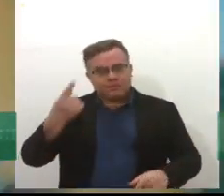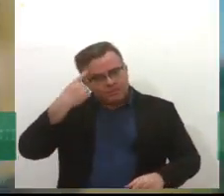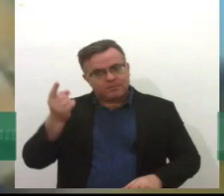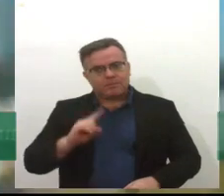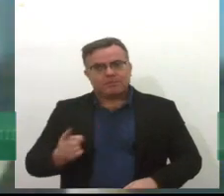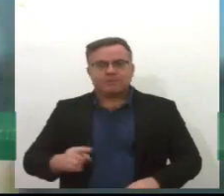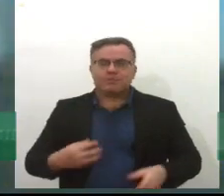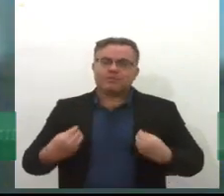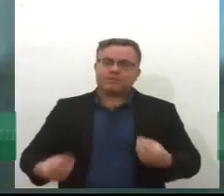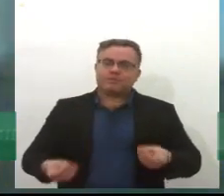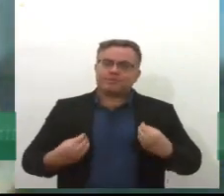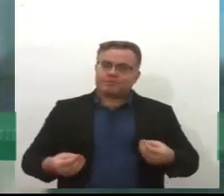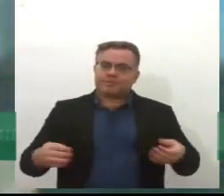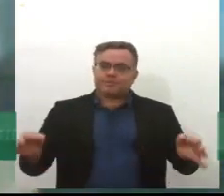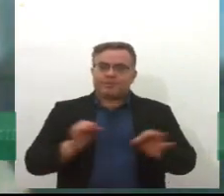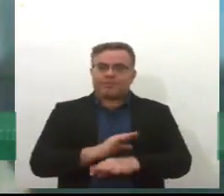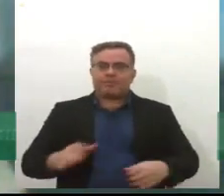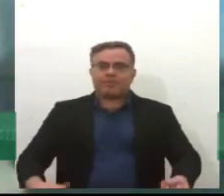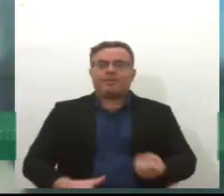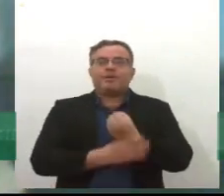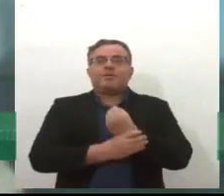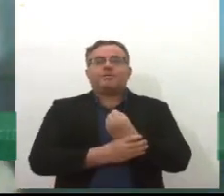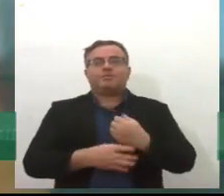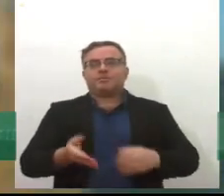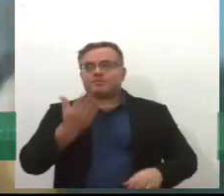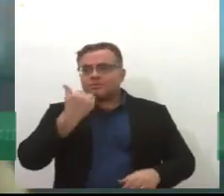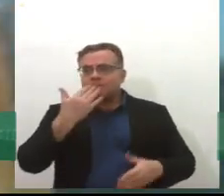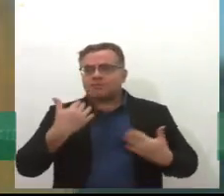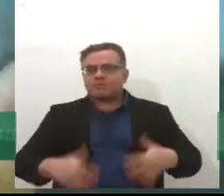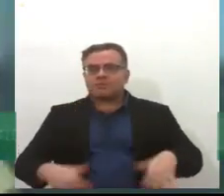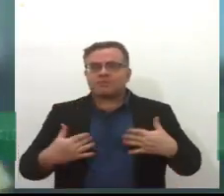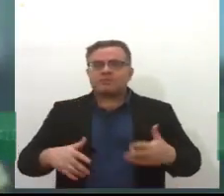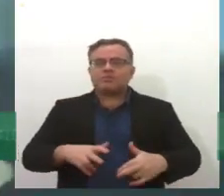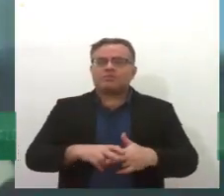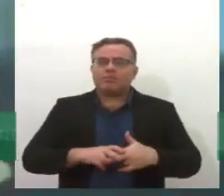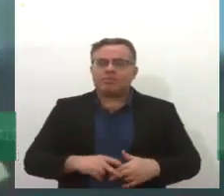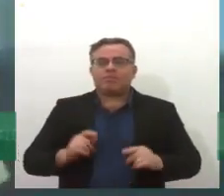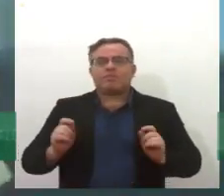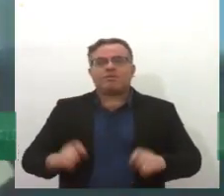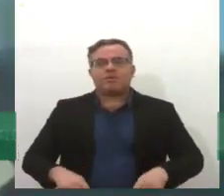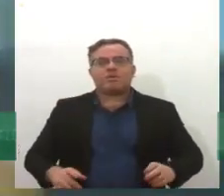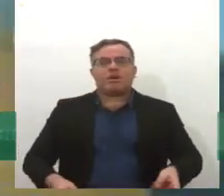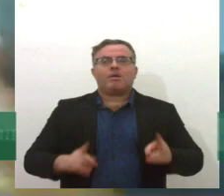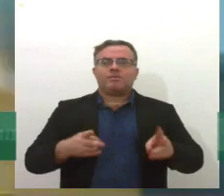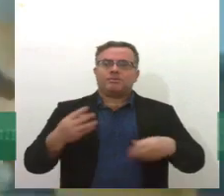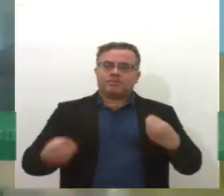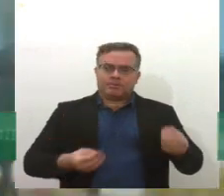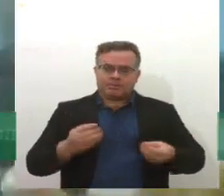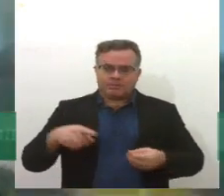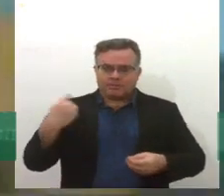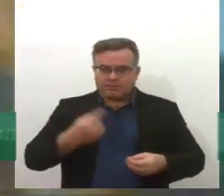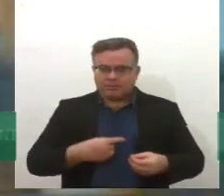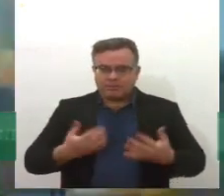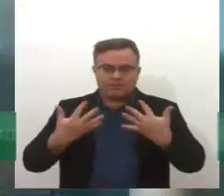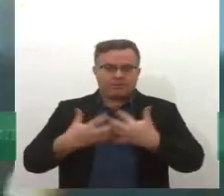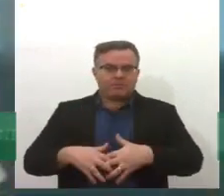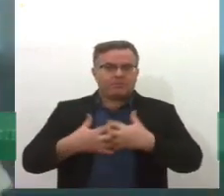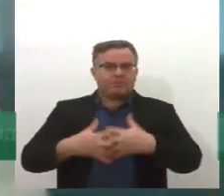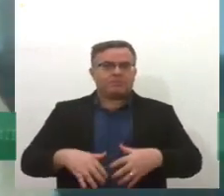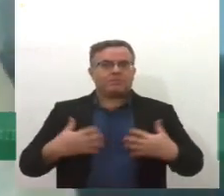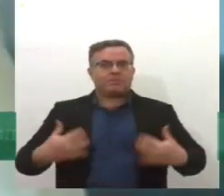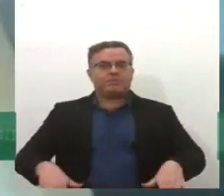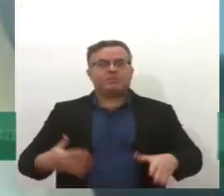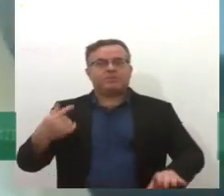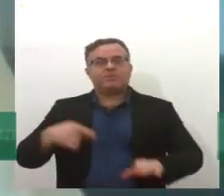que vive, por exemplo, um processo de insegurança alimentar? Então, isso é uma coisa para que a gente possa pensar. Pensar a saúde mental é muito